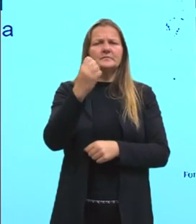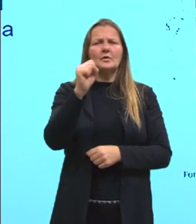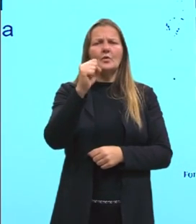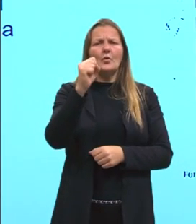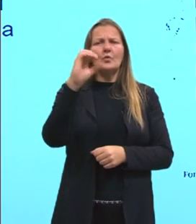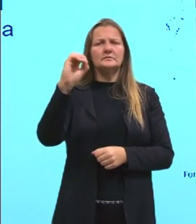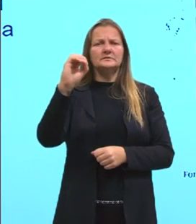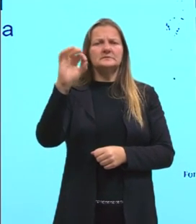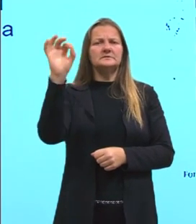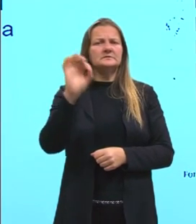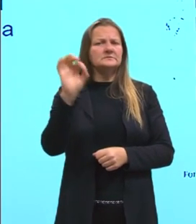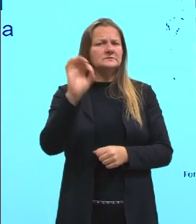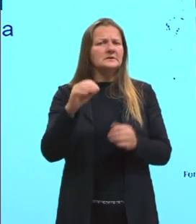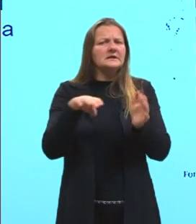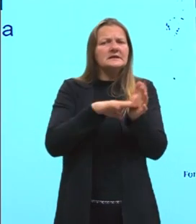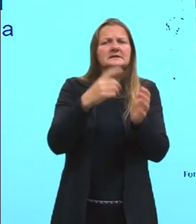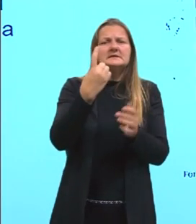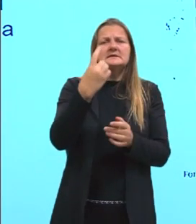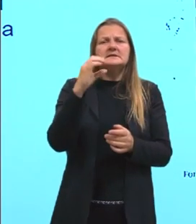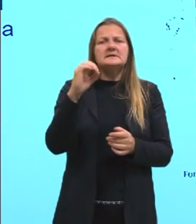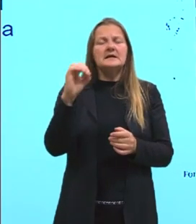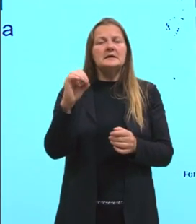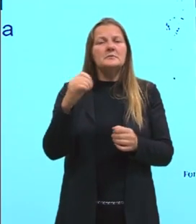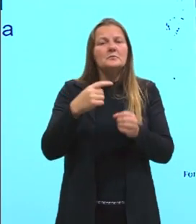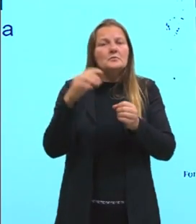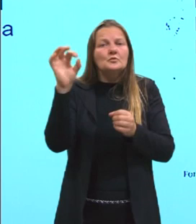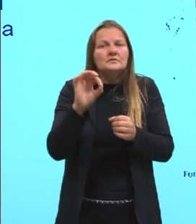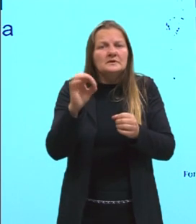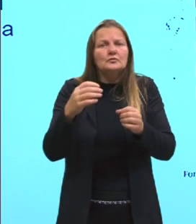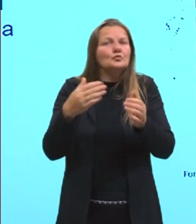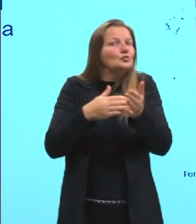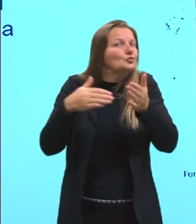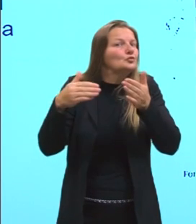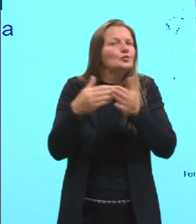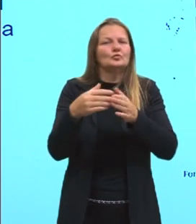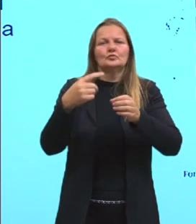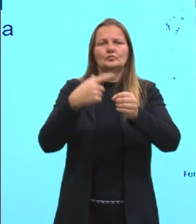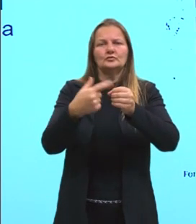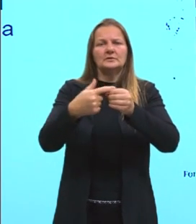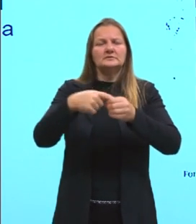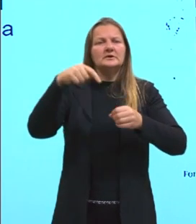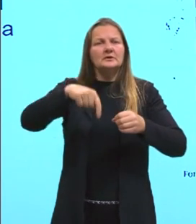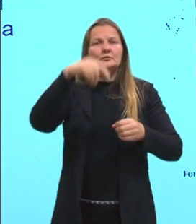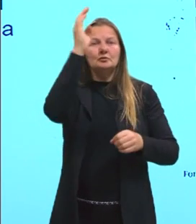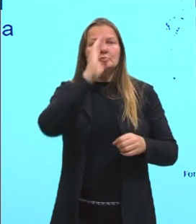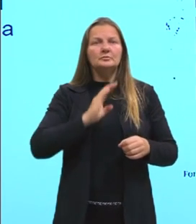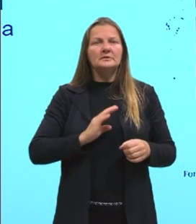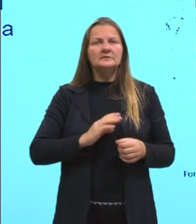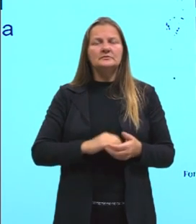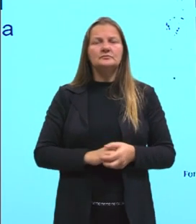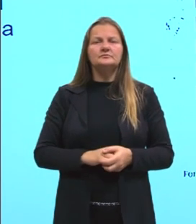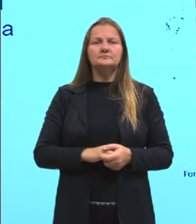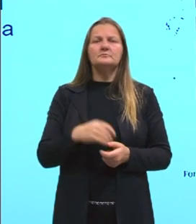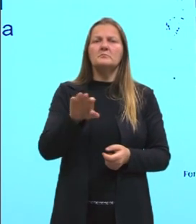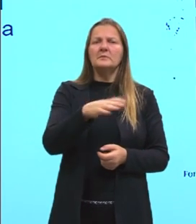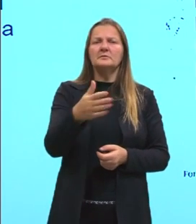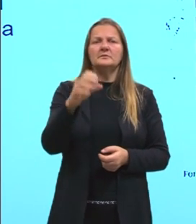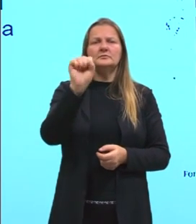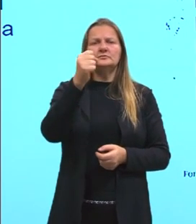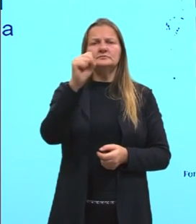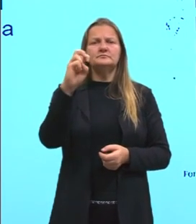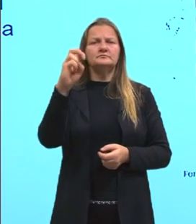% das pessoas morando na cidade. O que chama atenção é justamente o Brasil, nós temos aí 85%